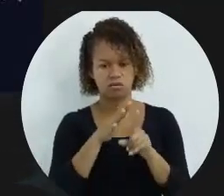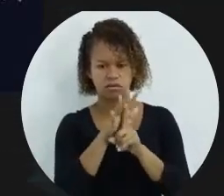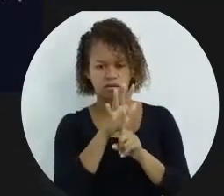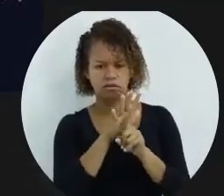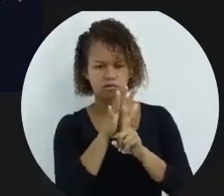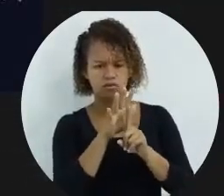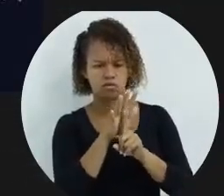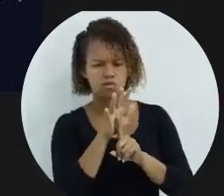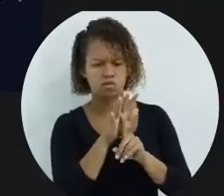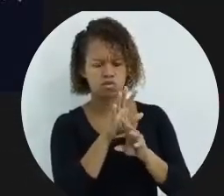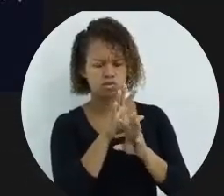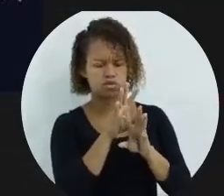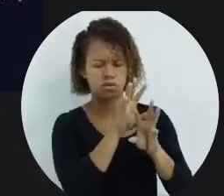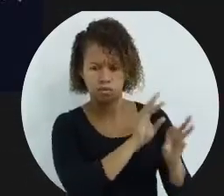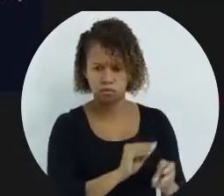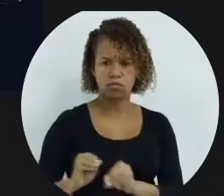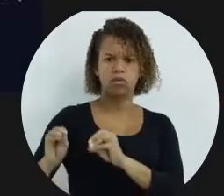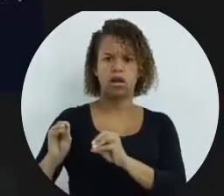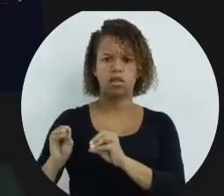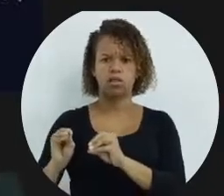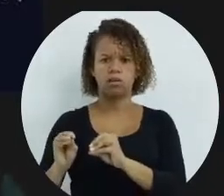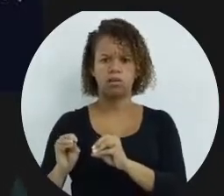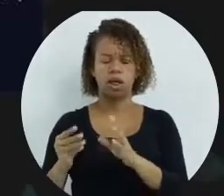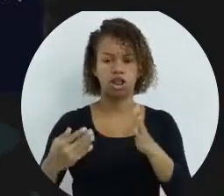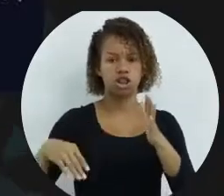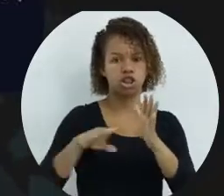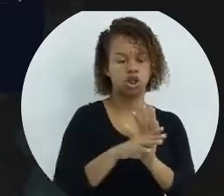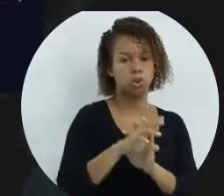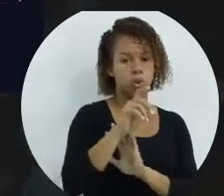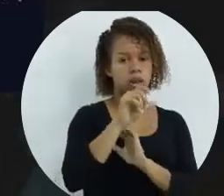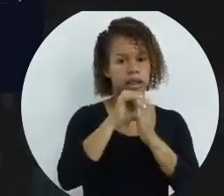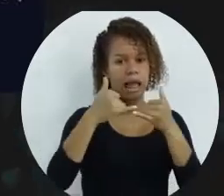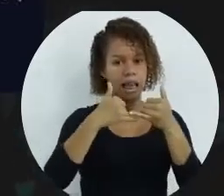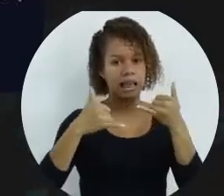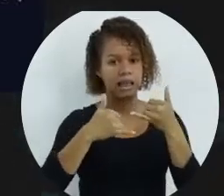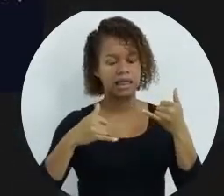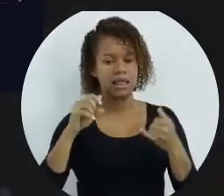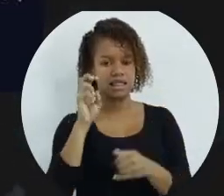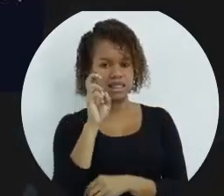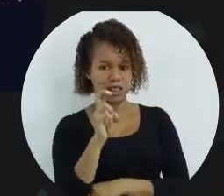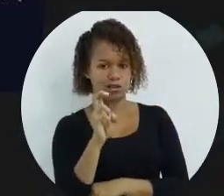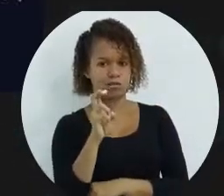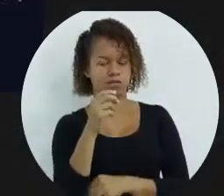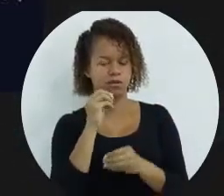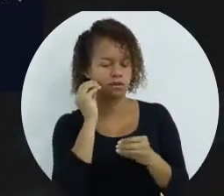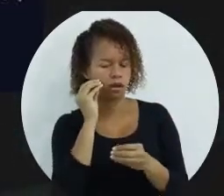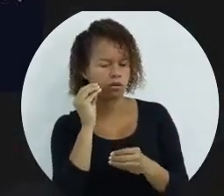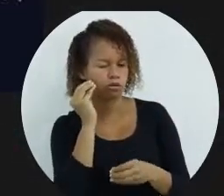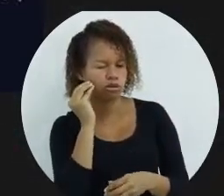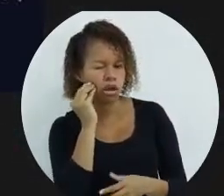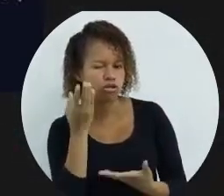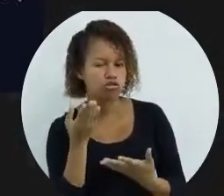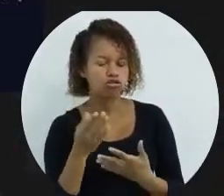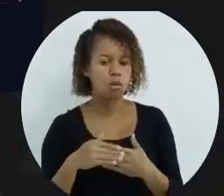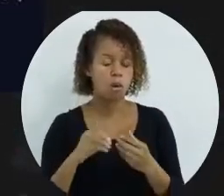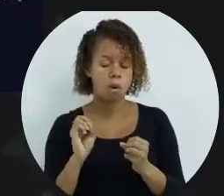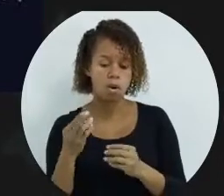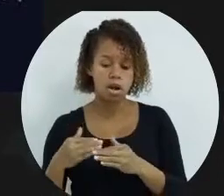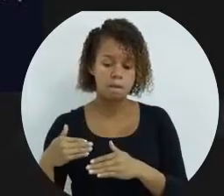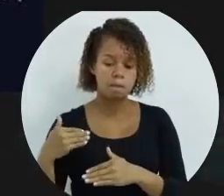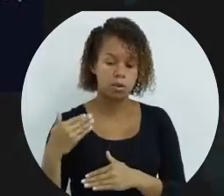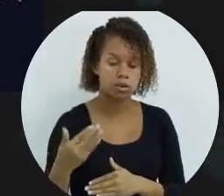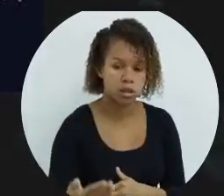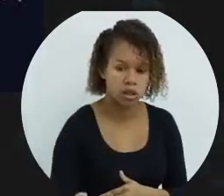ele foi desviado. Ele chegou na linha 5, foi feito um teste, e aí ou ele prosseguia